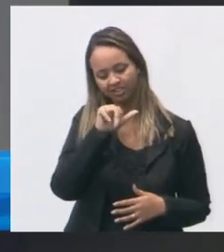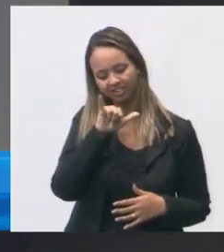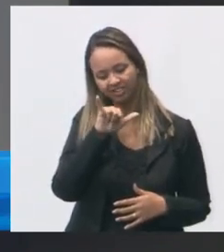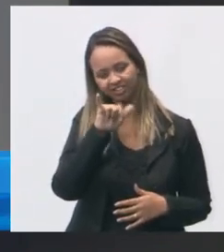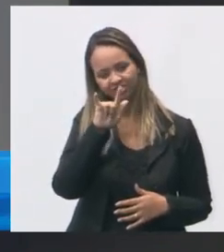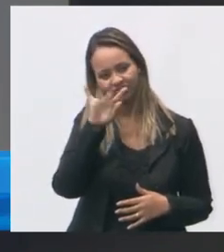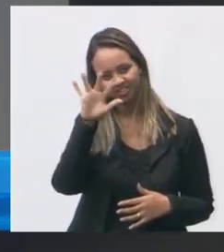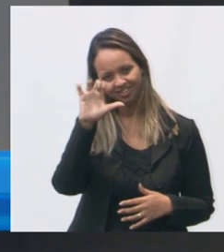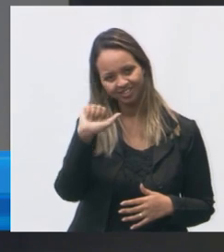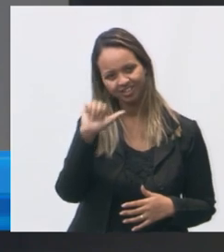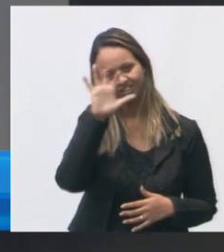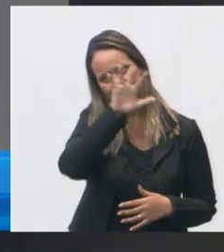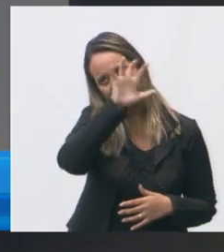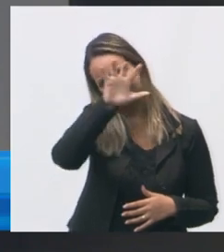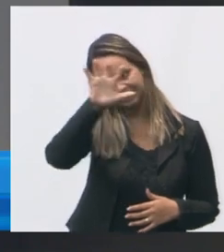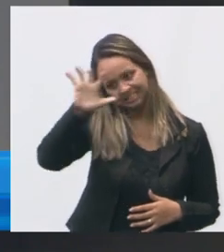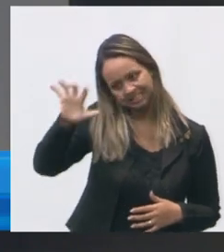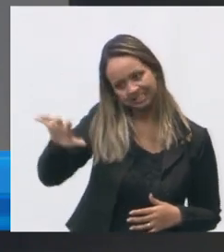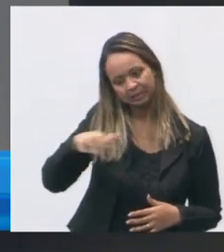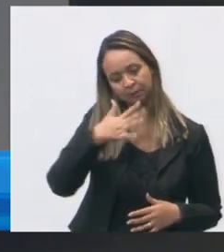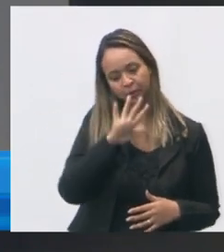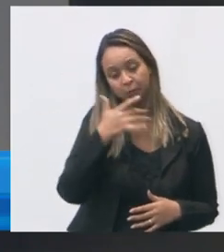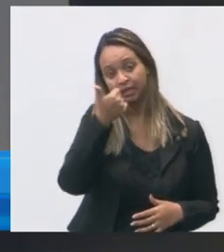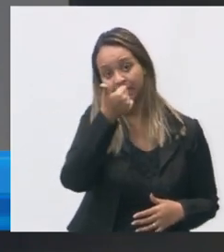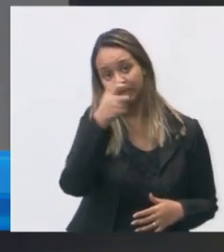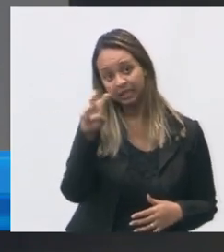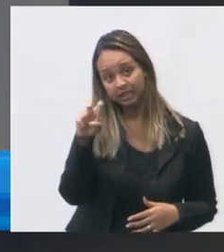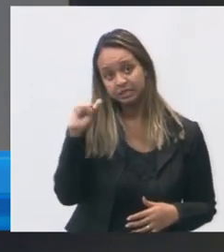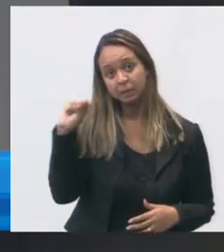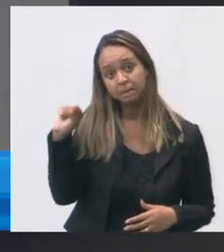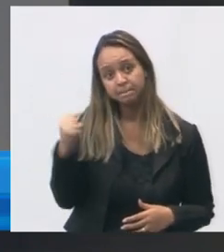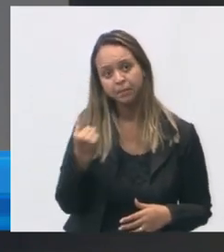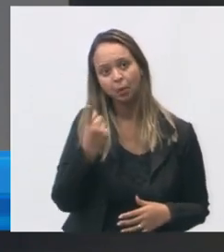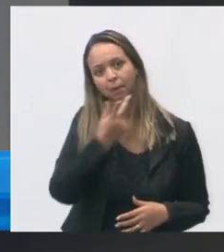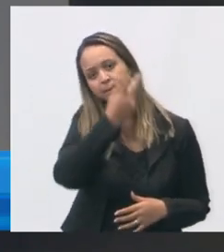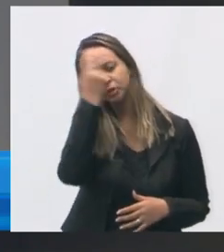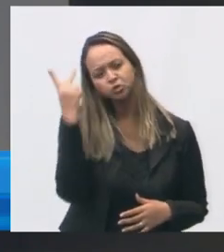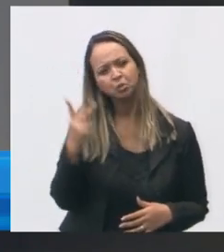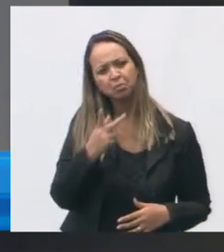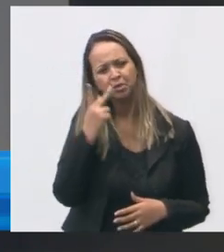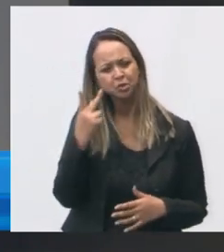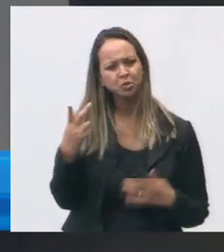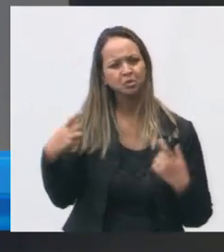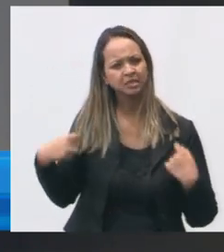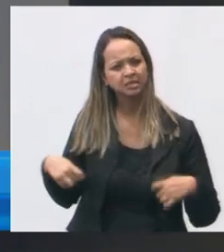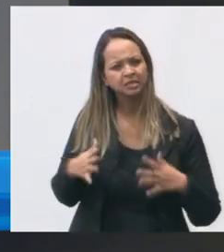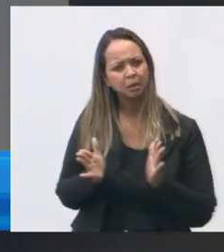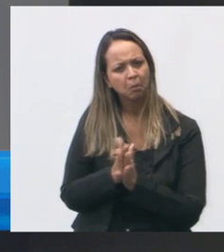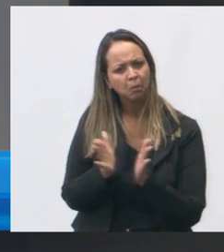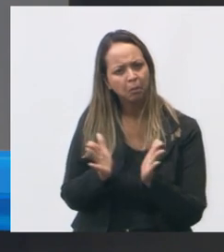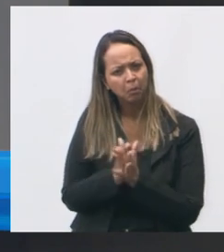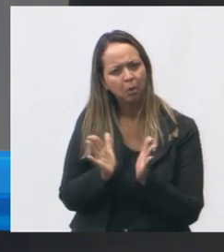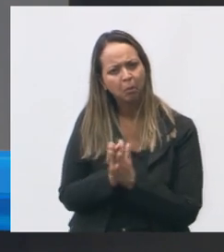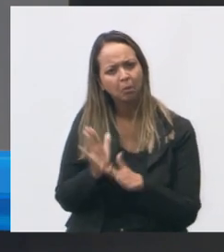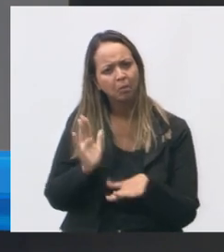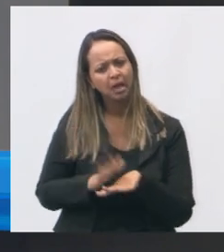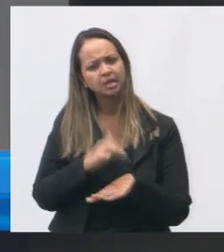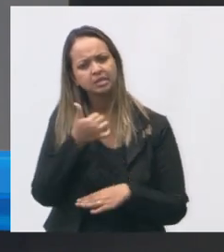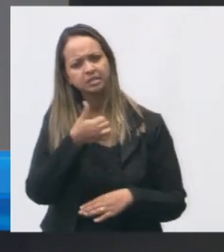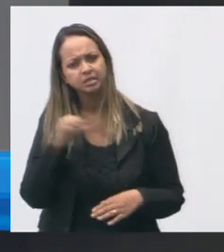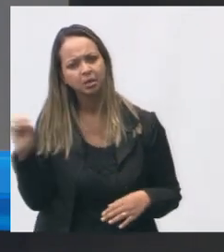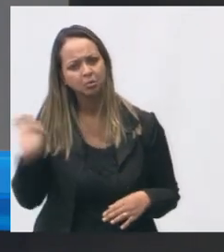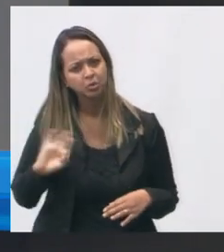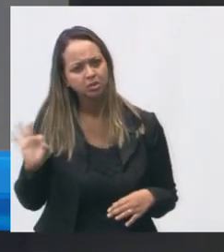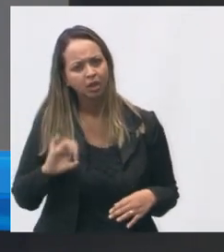mais ou menos 15 mil pessoas uma população de risco muito grande quase praticamente 100% usuário SUS